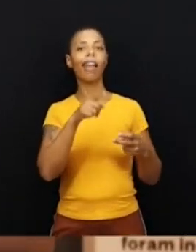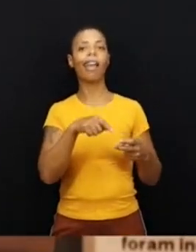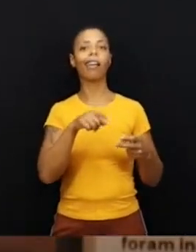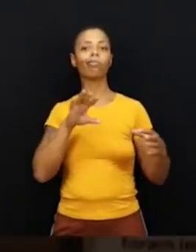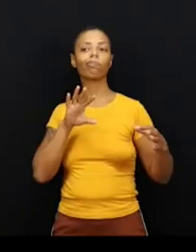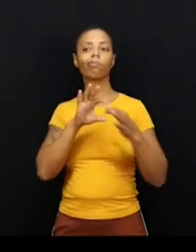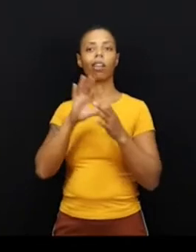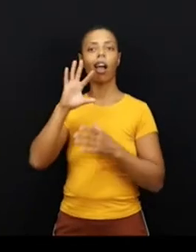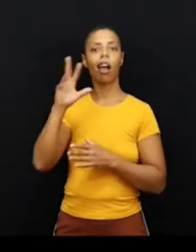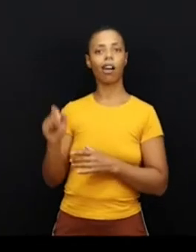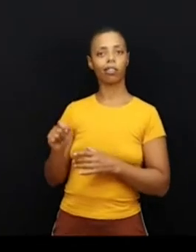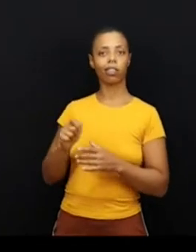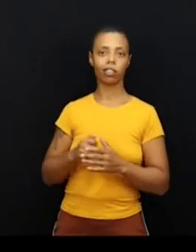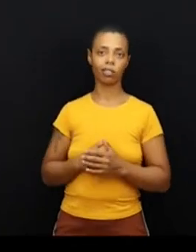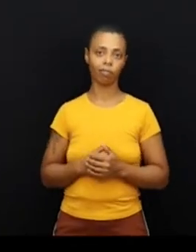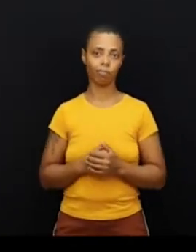africano.